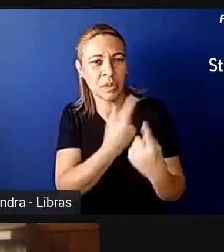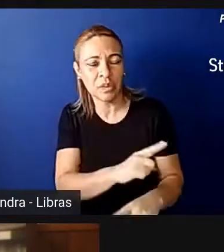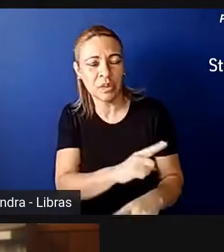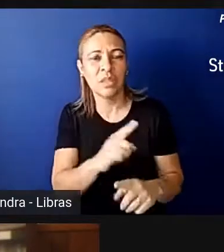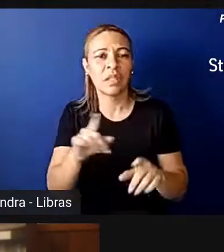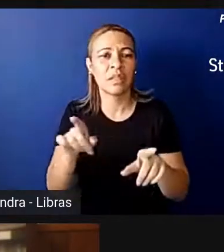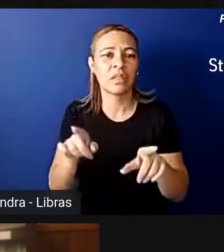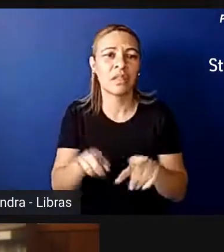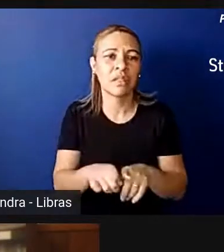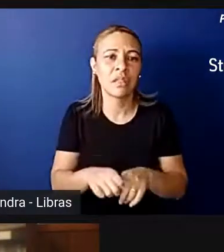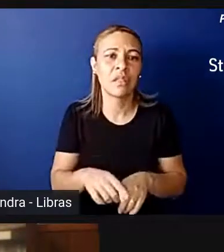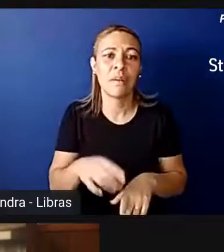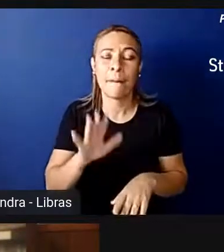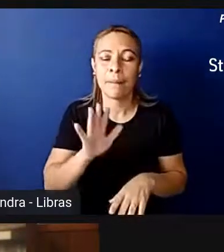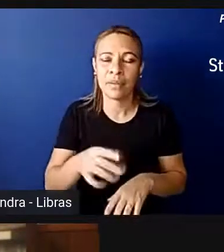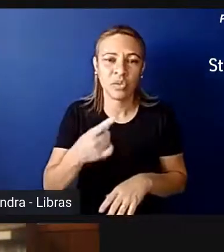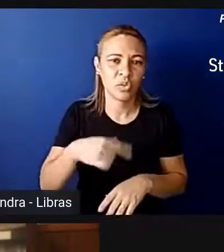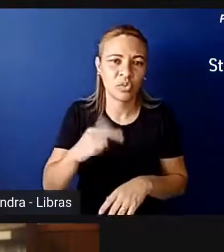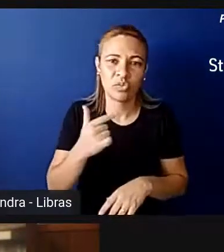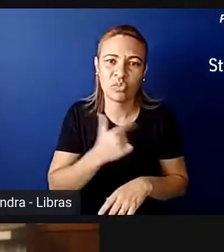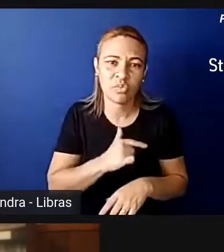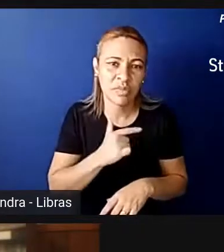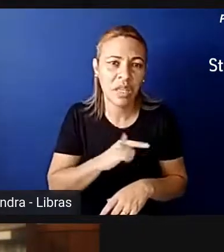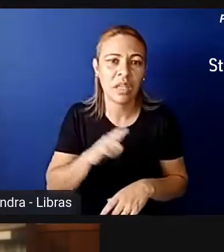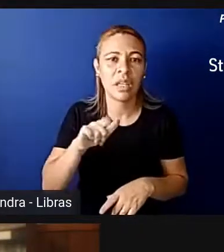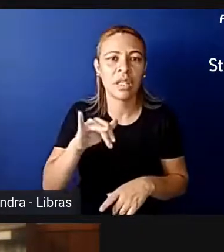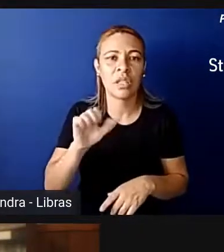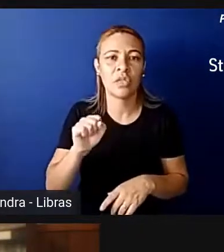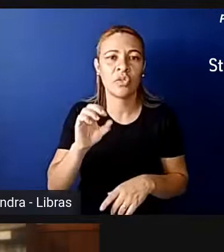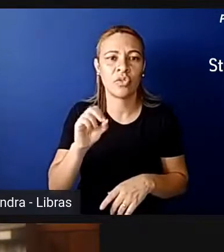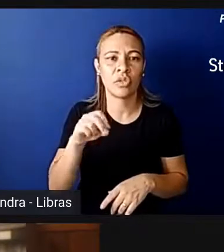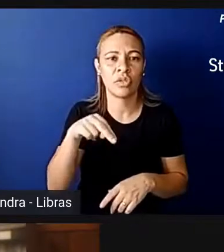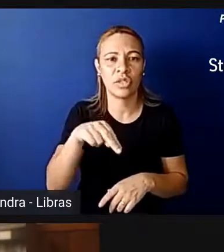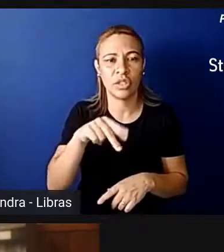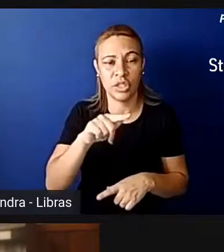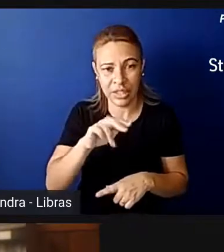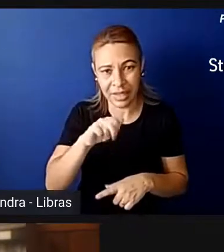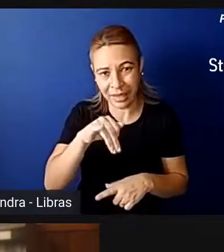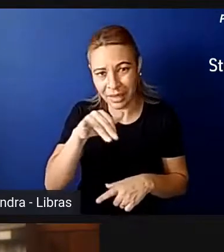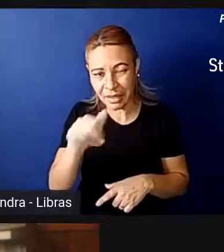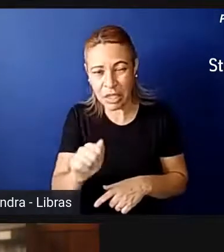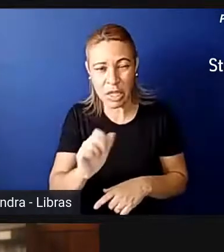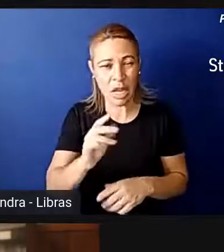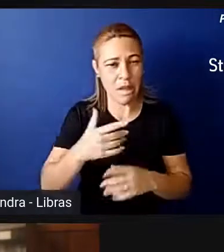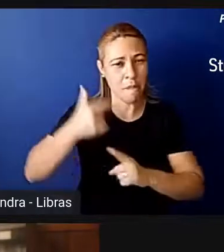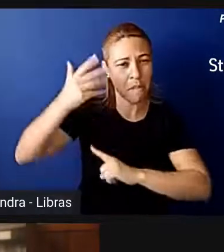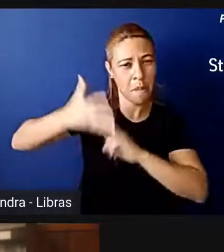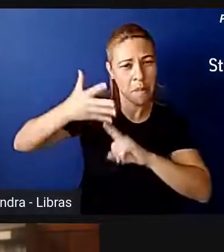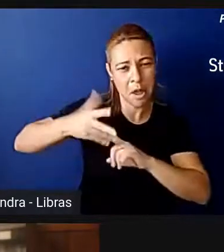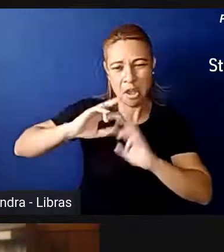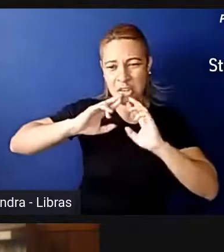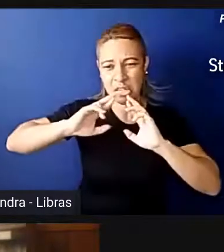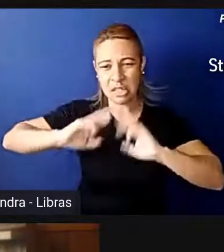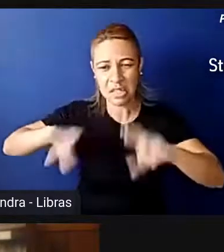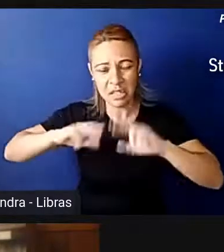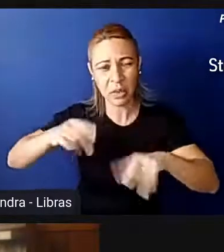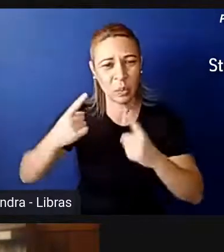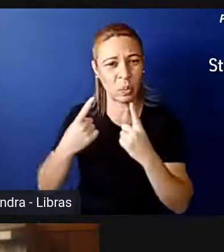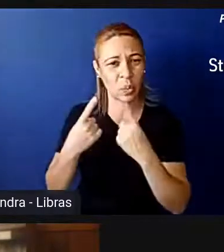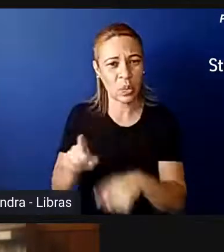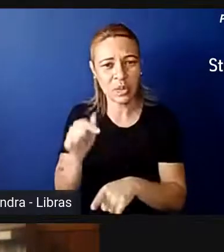criminalizada e nós não temos da misoginia, que é o quê? É o discurso de ódio contra a mulher, é a discriminação, é